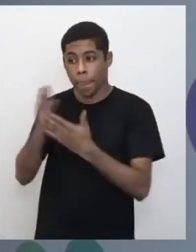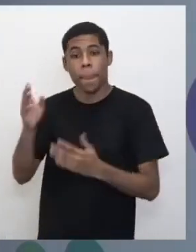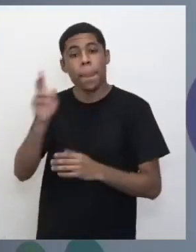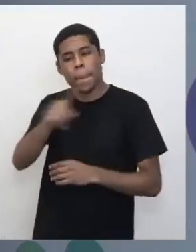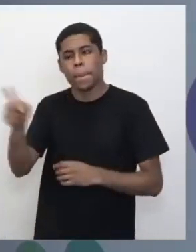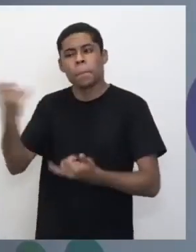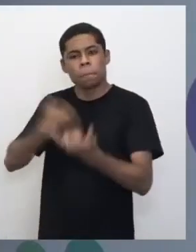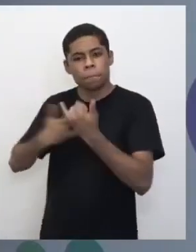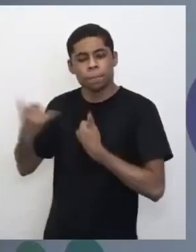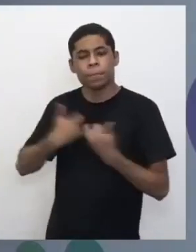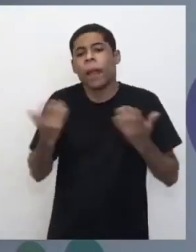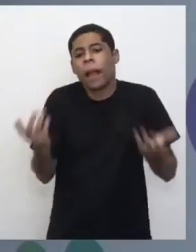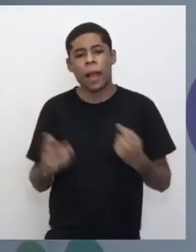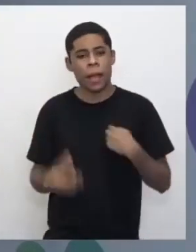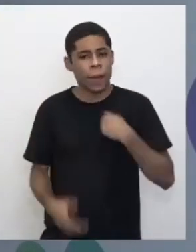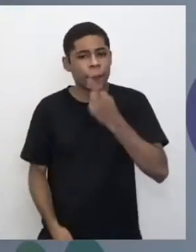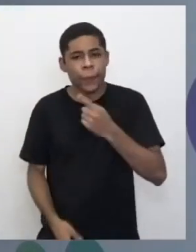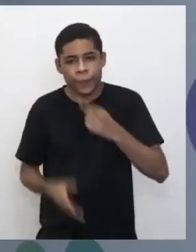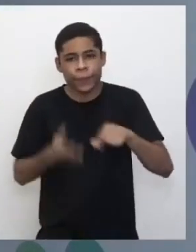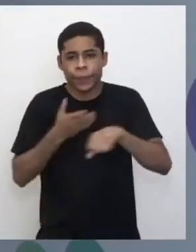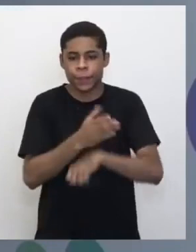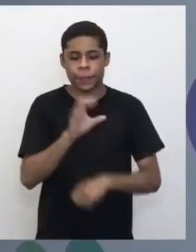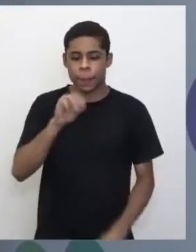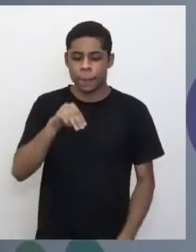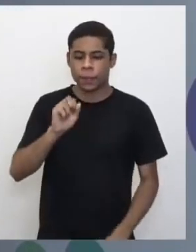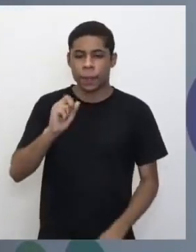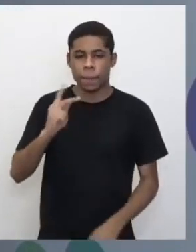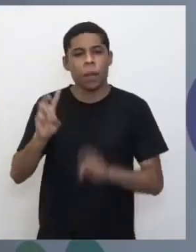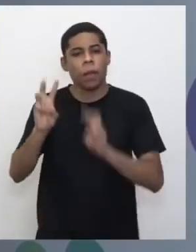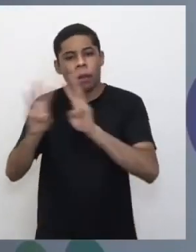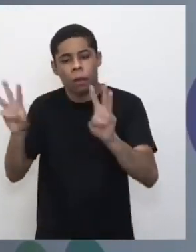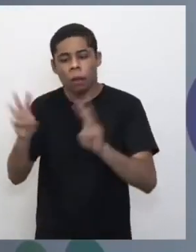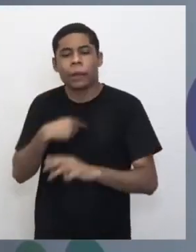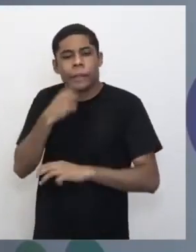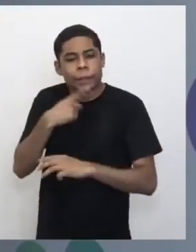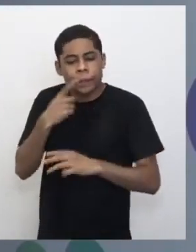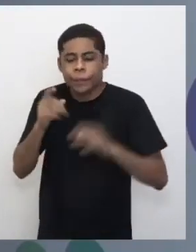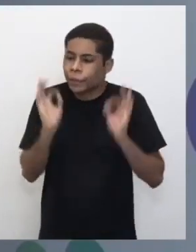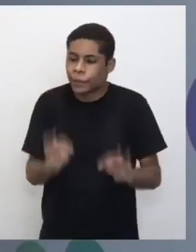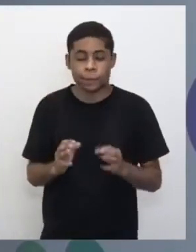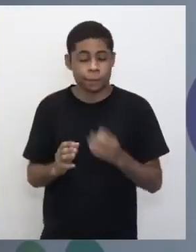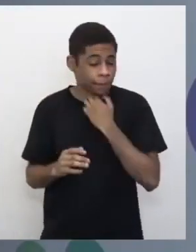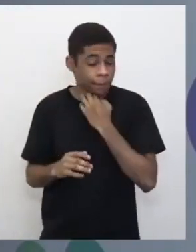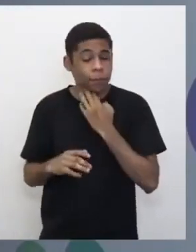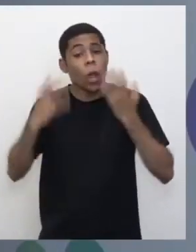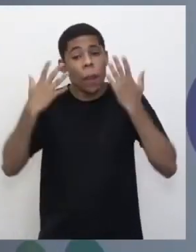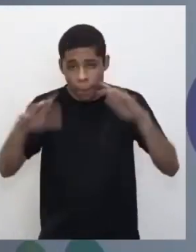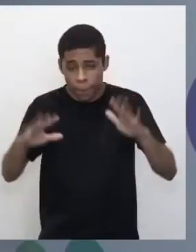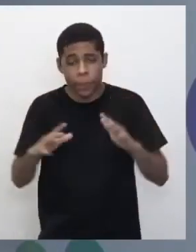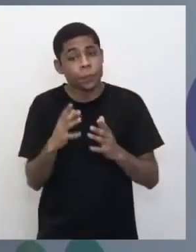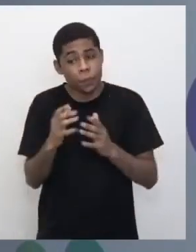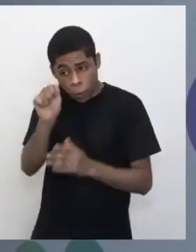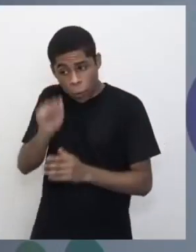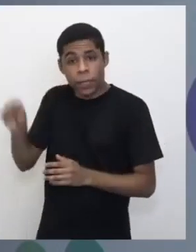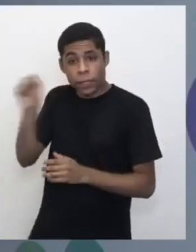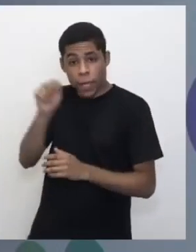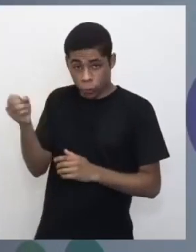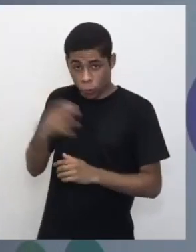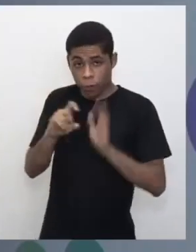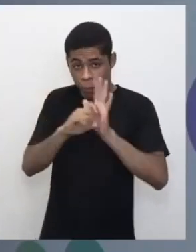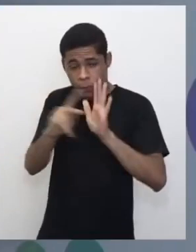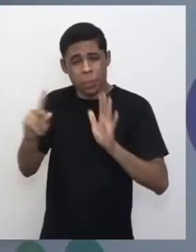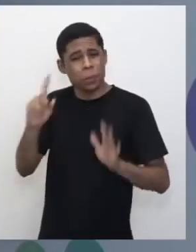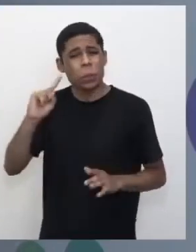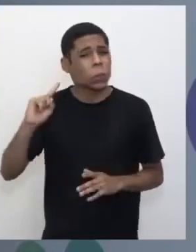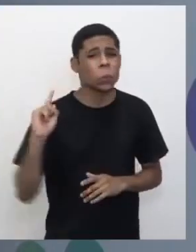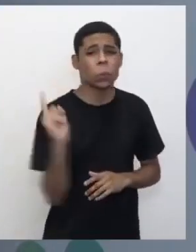comentam, ah, mas eu não consigo mais acessar o CMSP Web. O que acontece? Normalmente, quando é atualizado o aplicativo, para todo mundo, né?